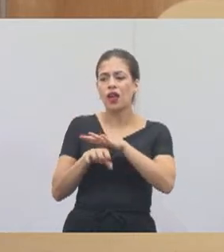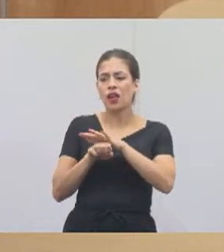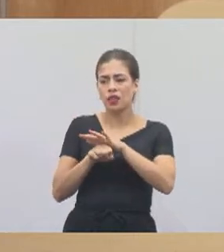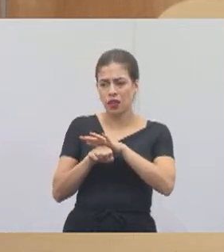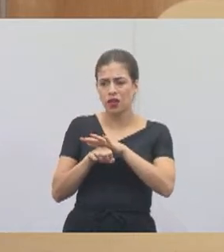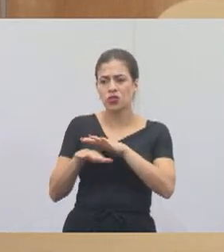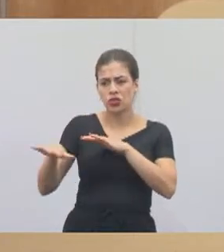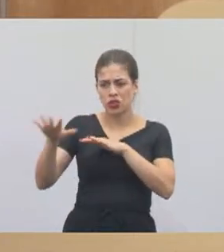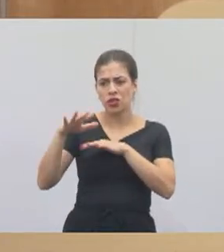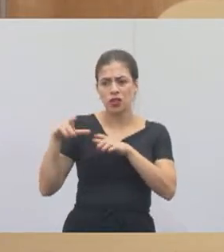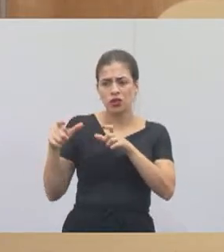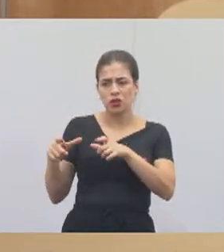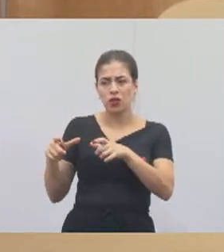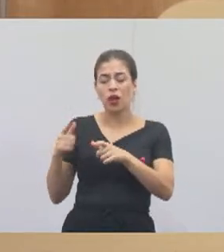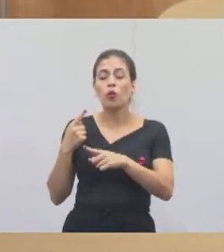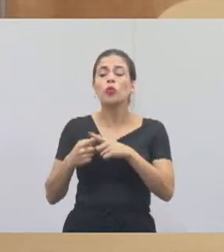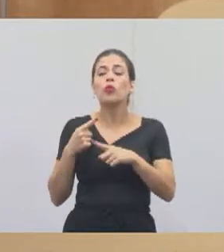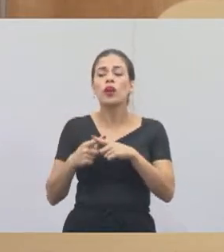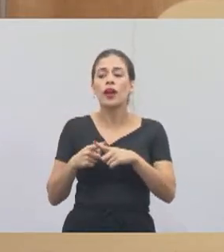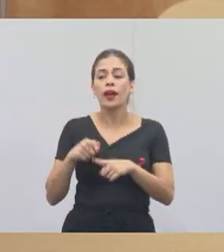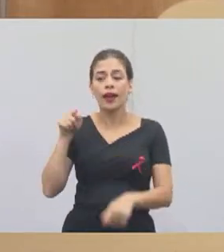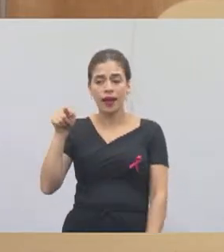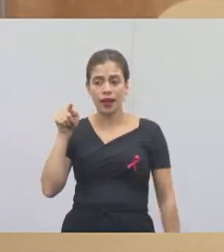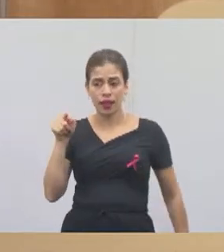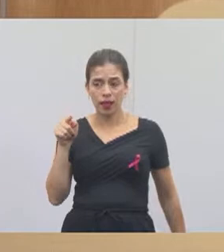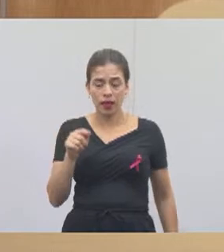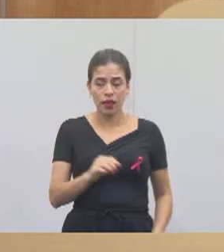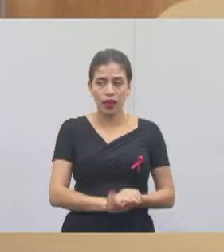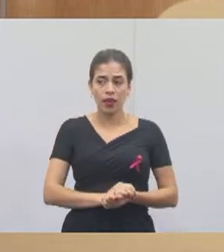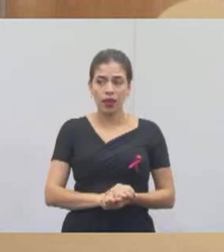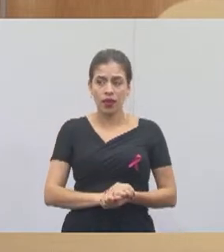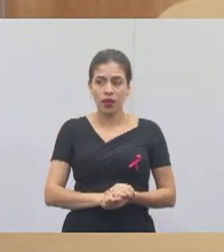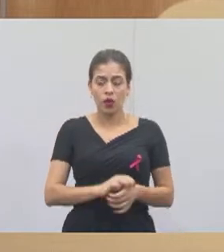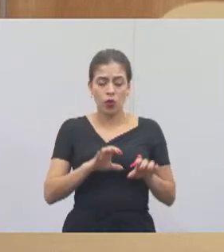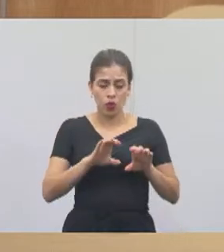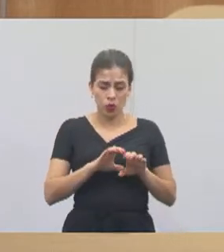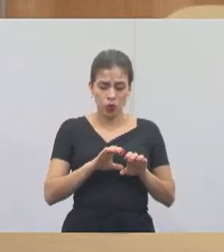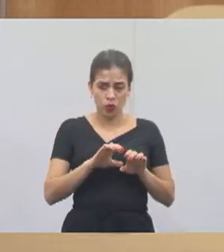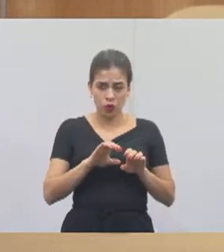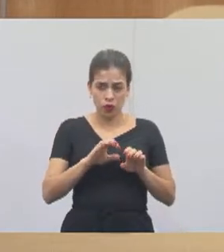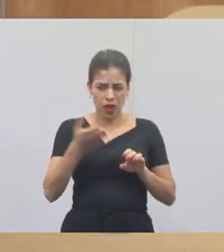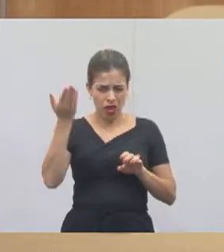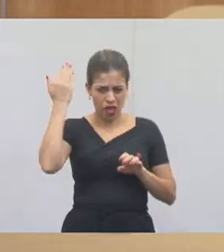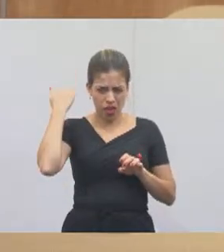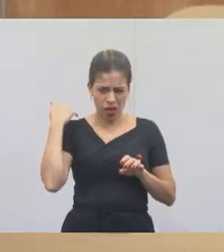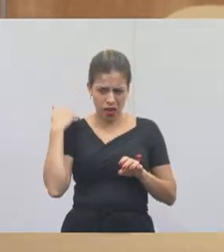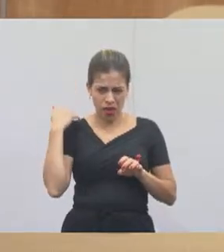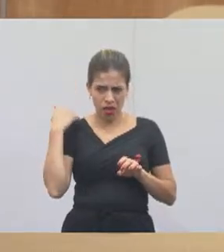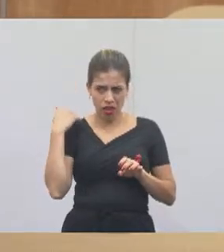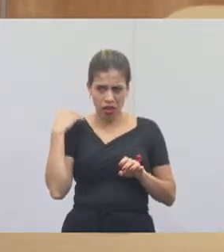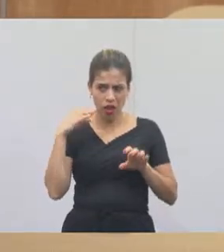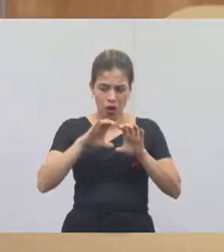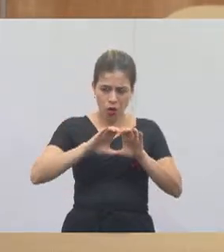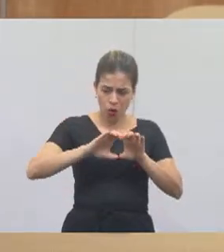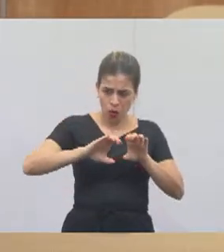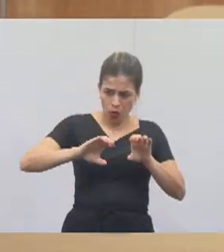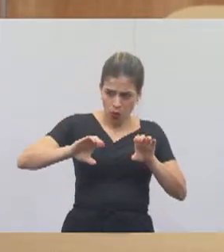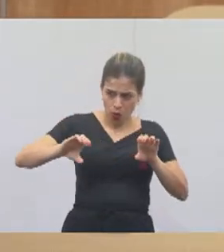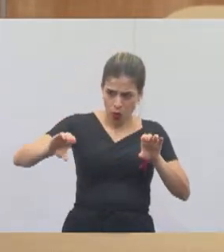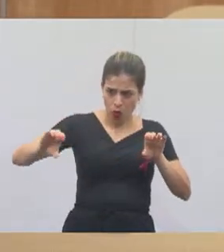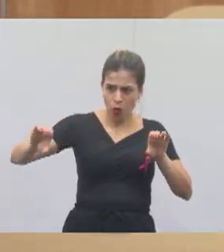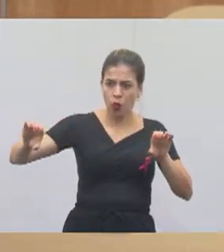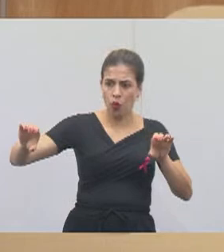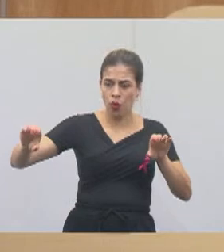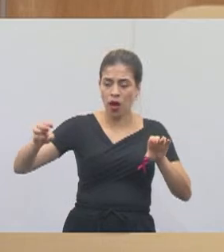Santa Helena. Por quê? Porque ali foram colocados, na época, tubulações de